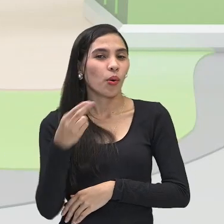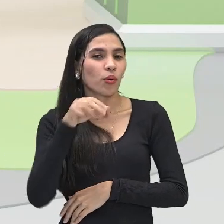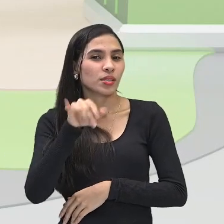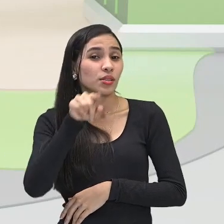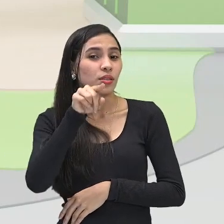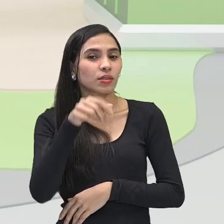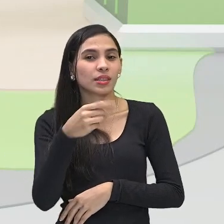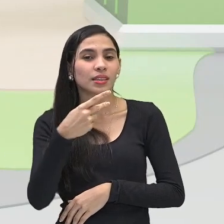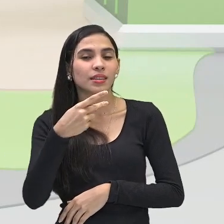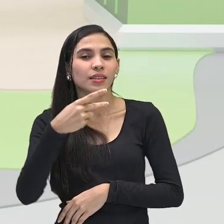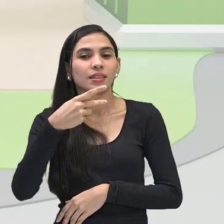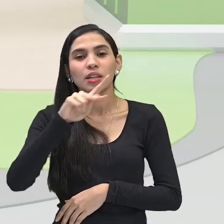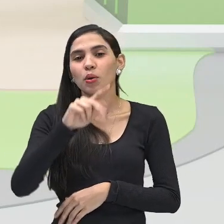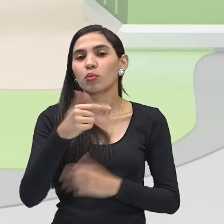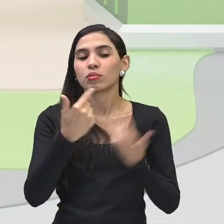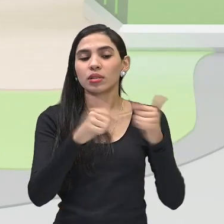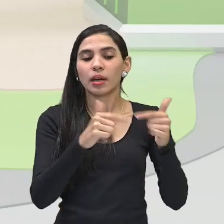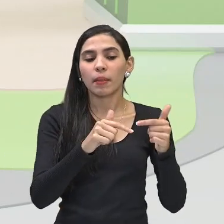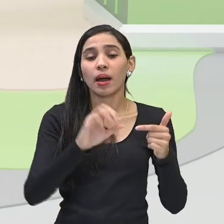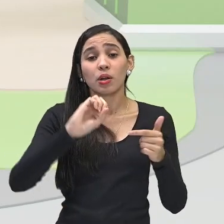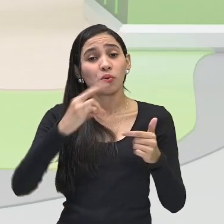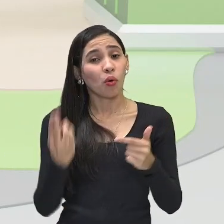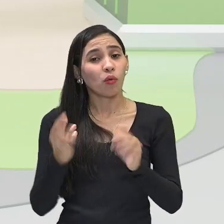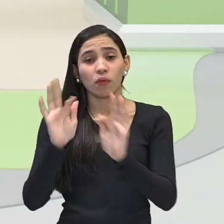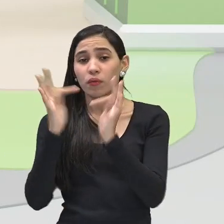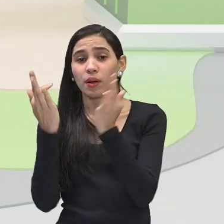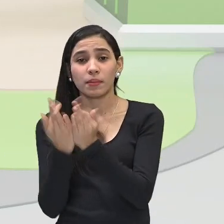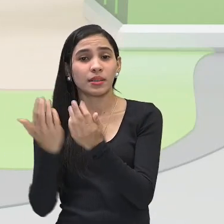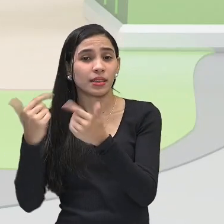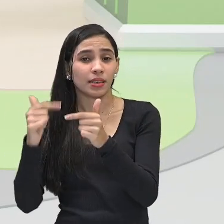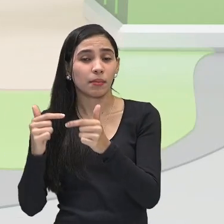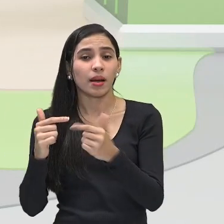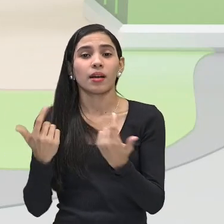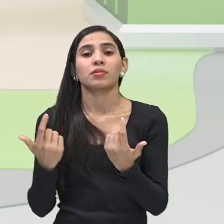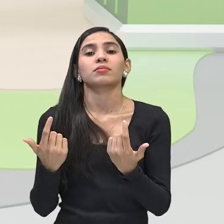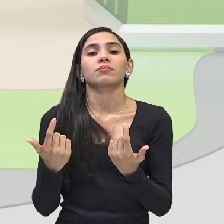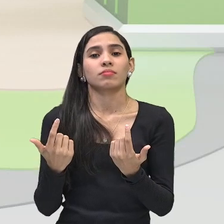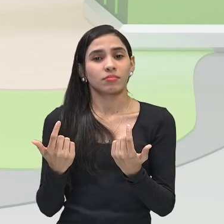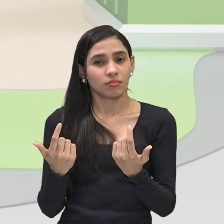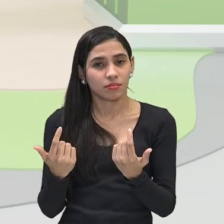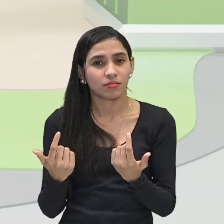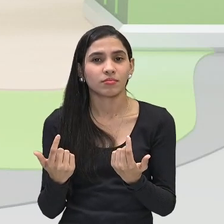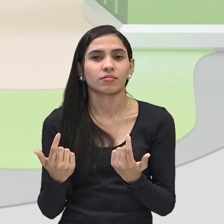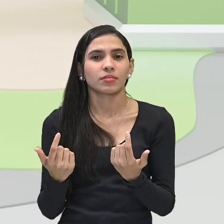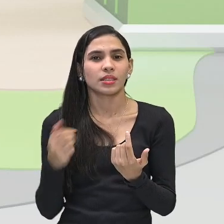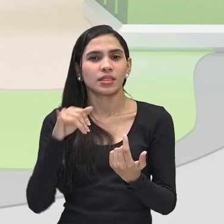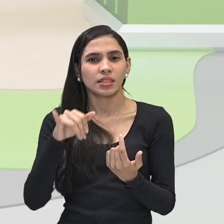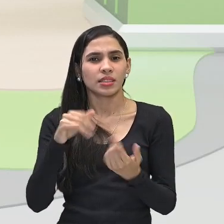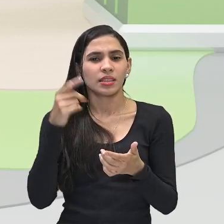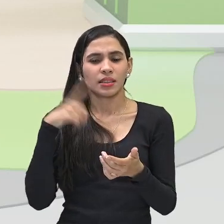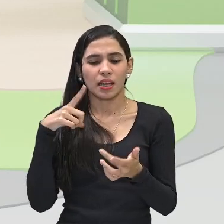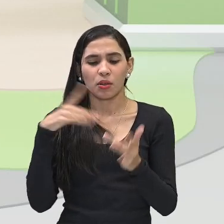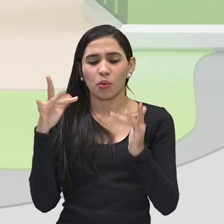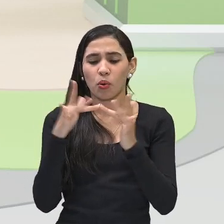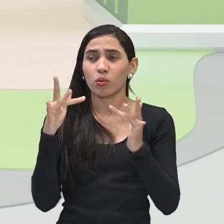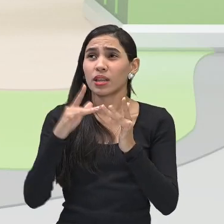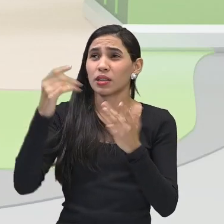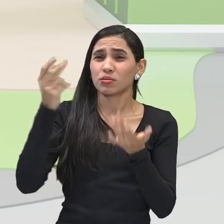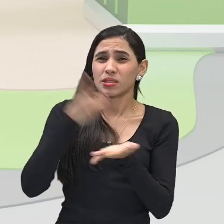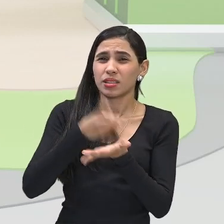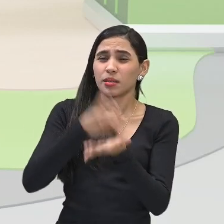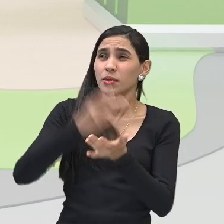trabalho ou o trabalho dos familiares, né, dos nossos pais, será se eles estão expostos à radiação solar